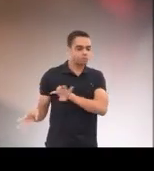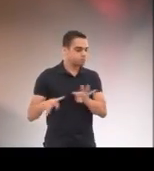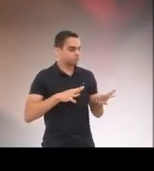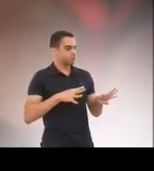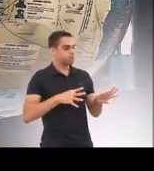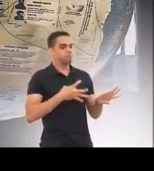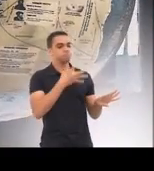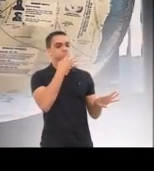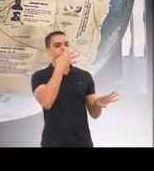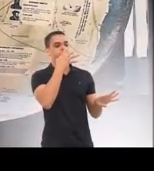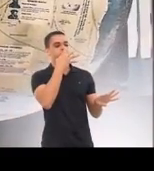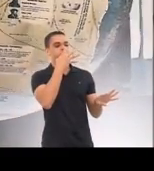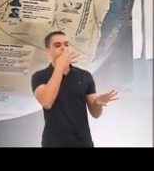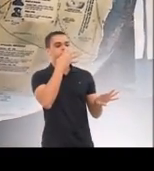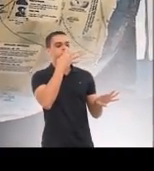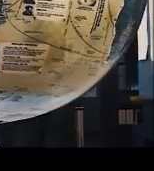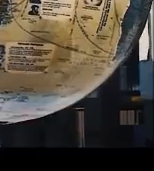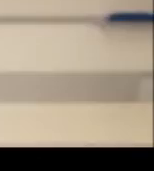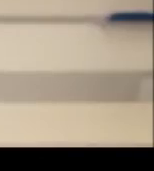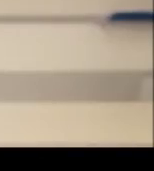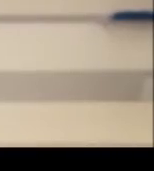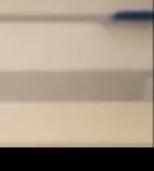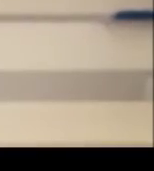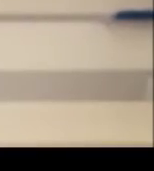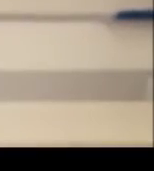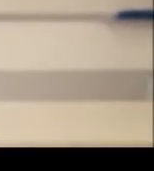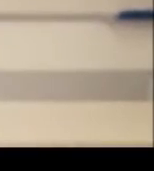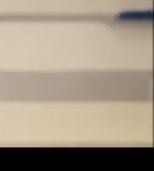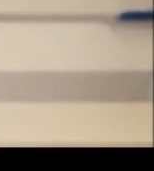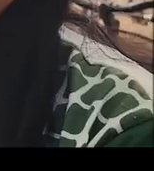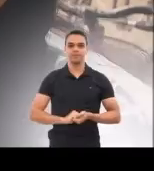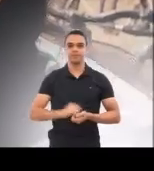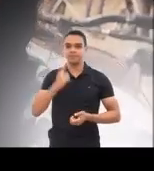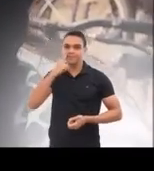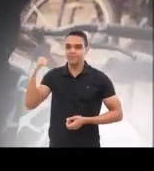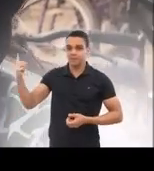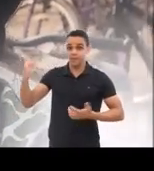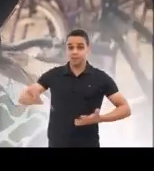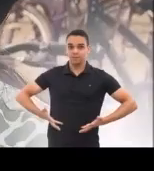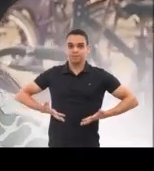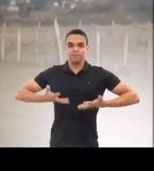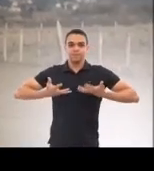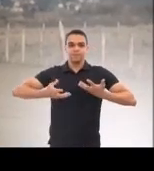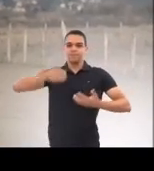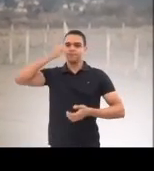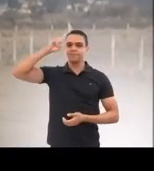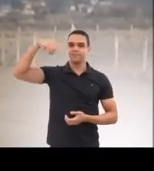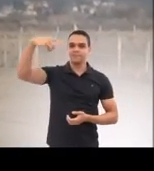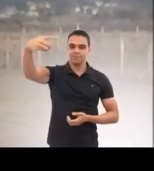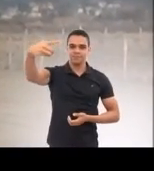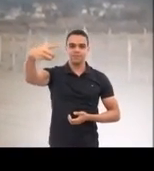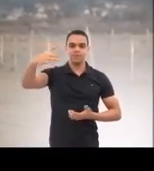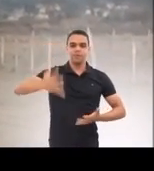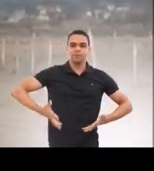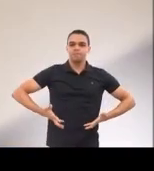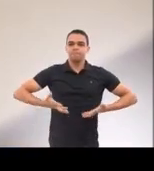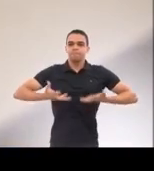e conquistam o mundo. É isso que nos inspira e motiva todos os dias.